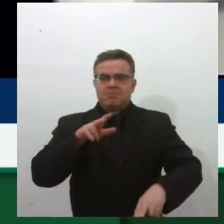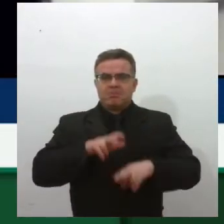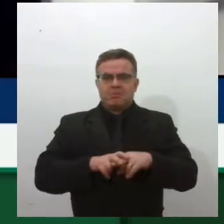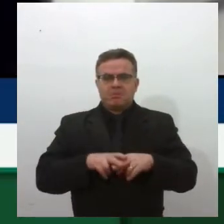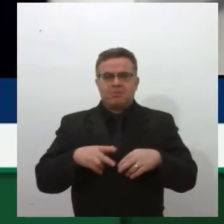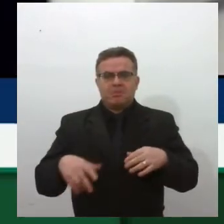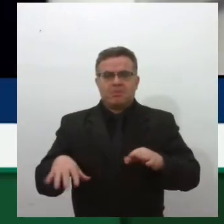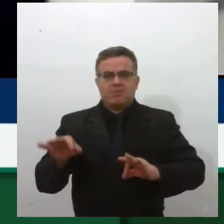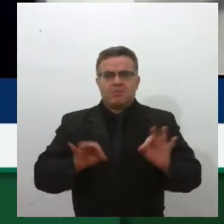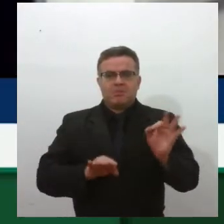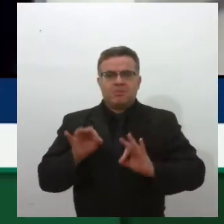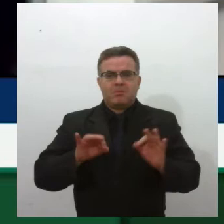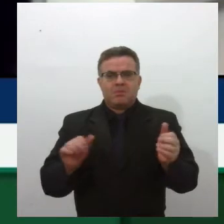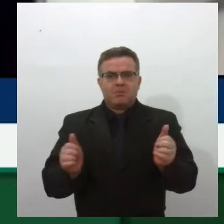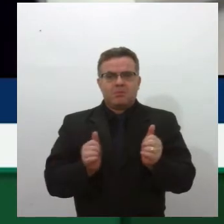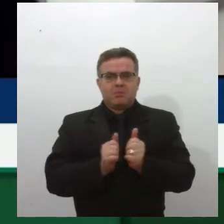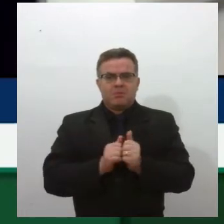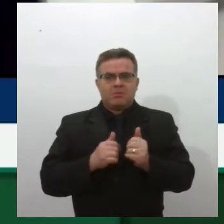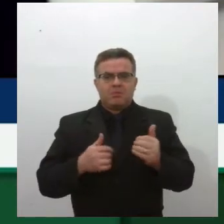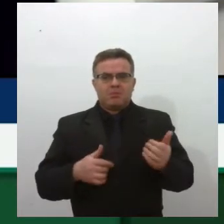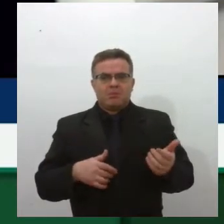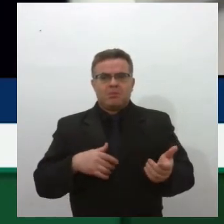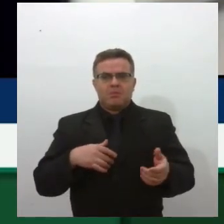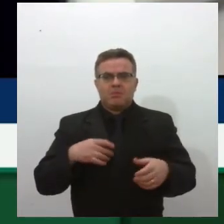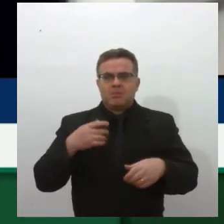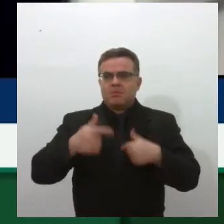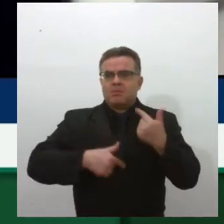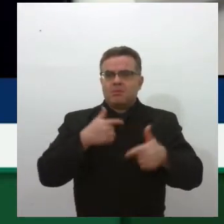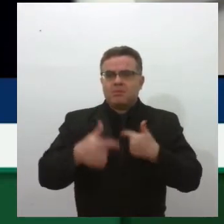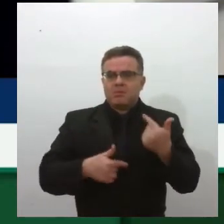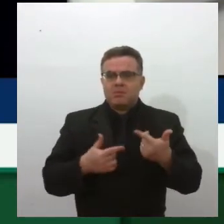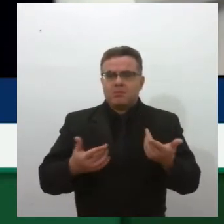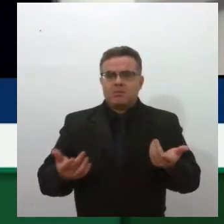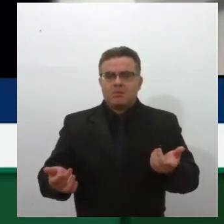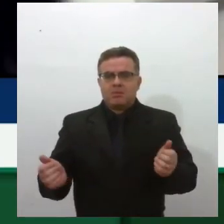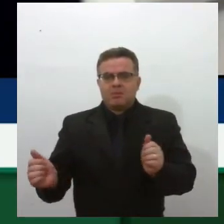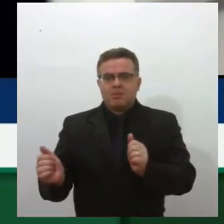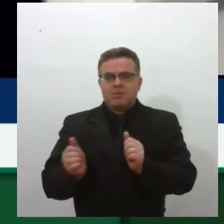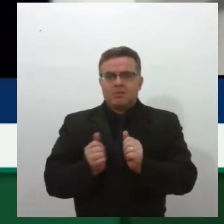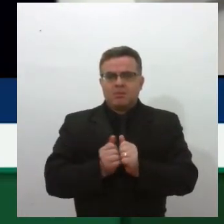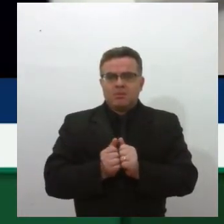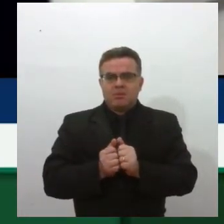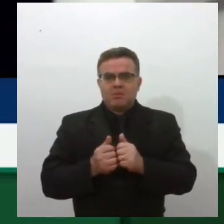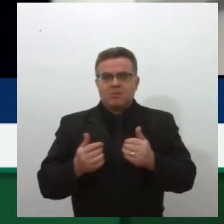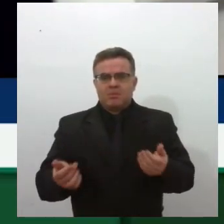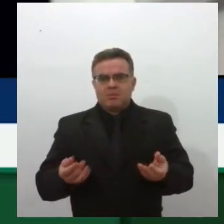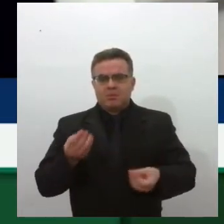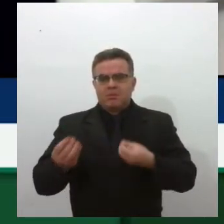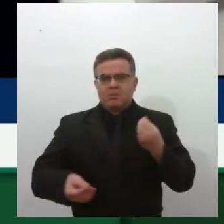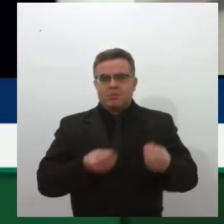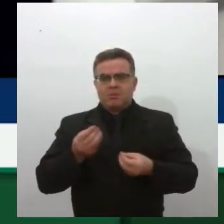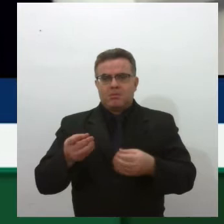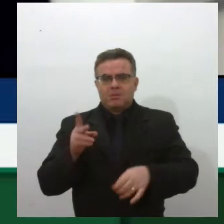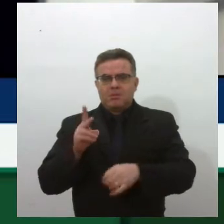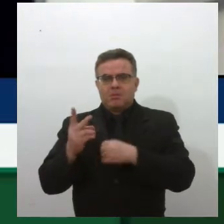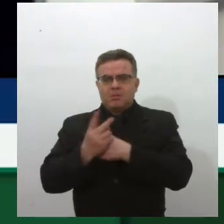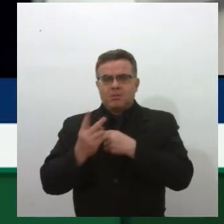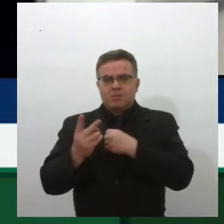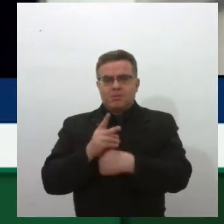plástico do lado da pessoa, eles falaram assim, a gente vai te gerar maneiras de função, não me deram suporte nenhum,